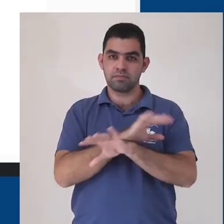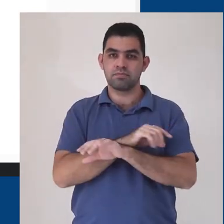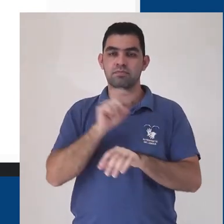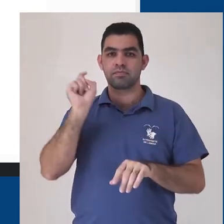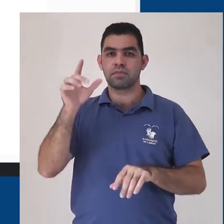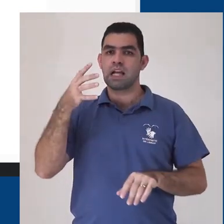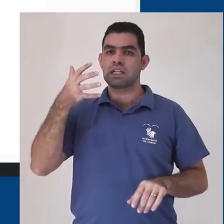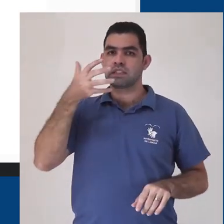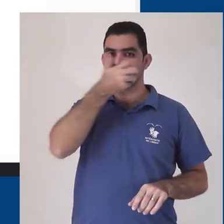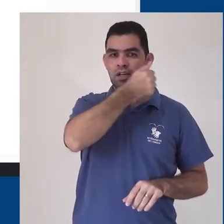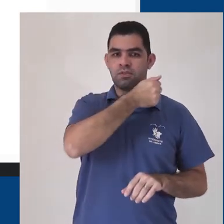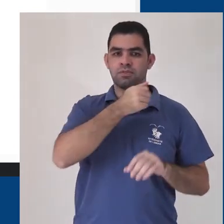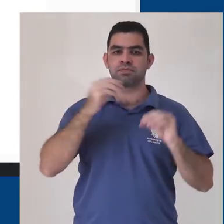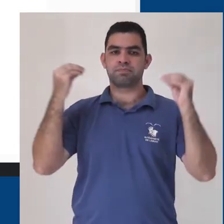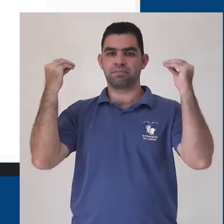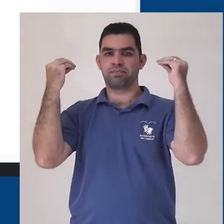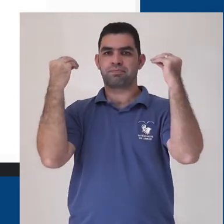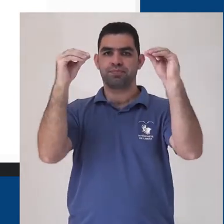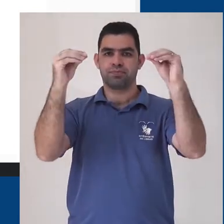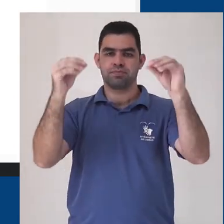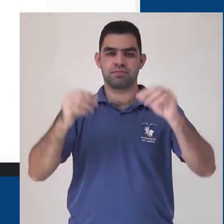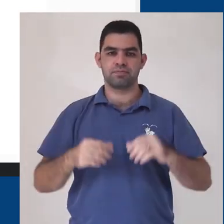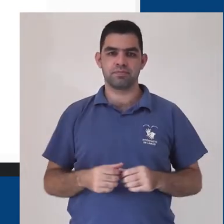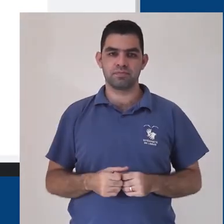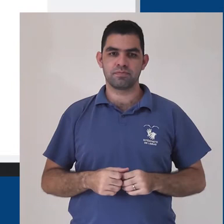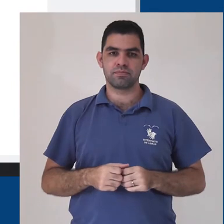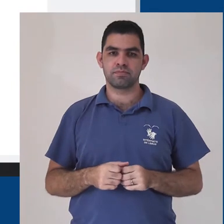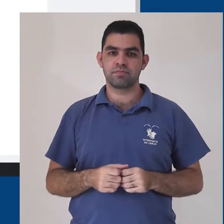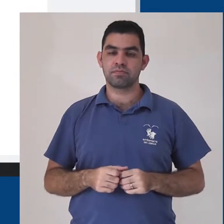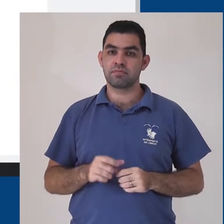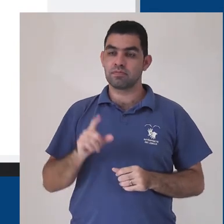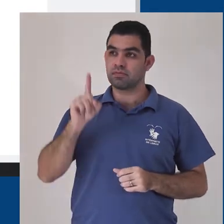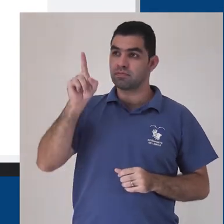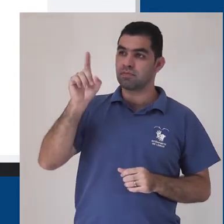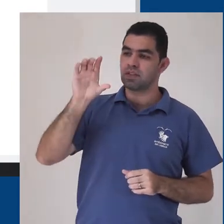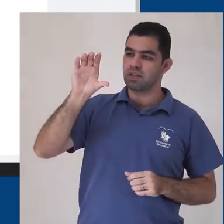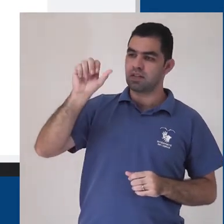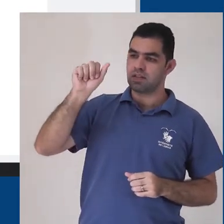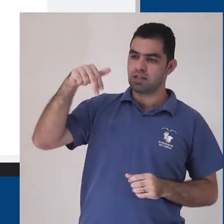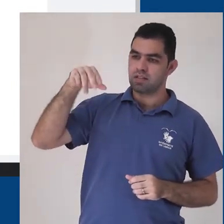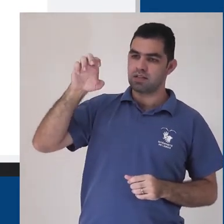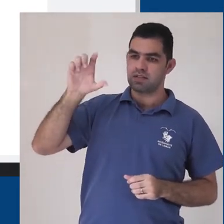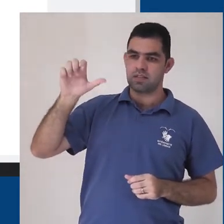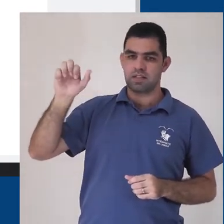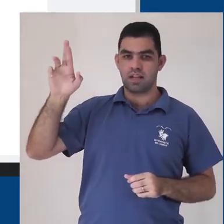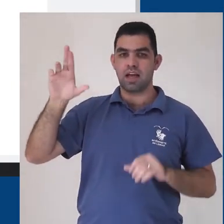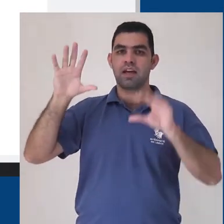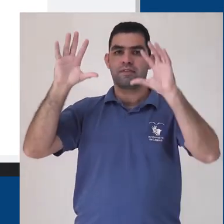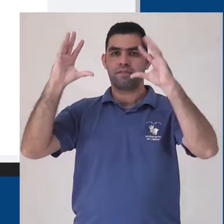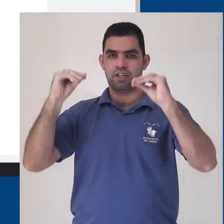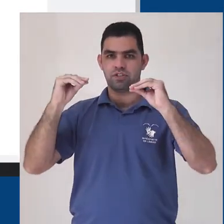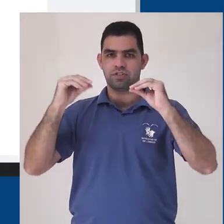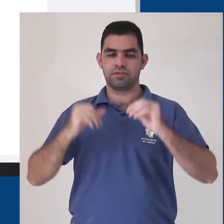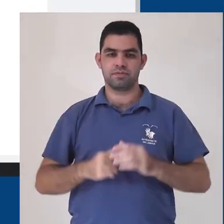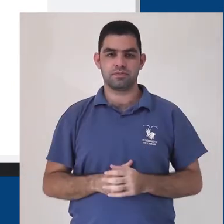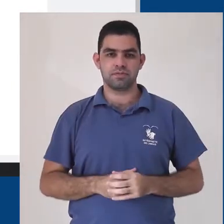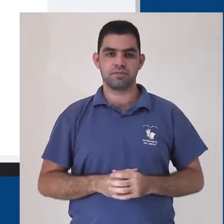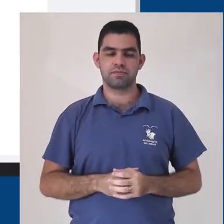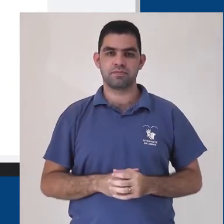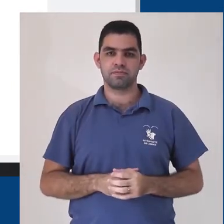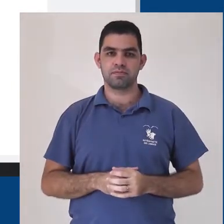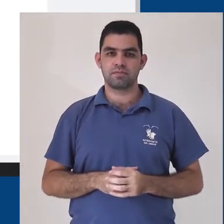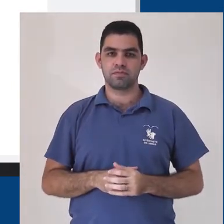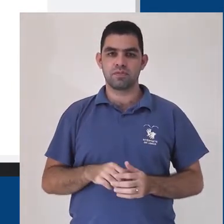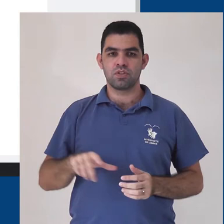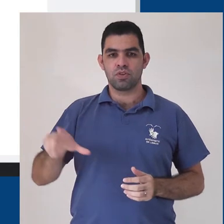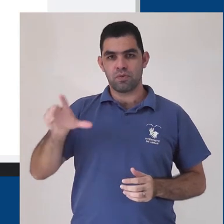e ele estará no seu Jamboard. Para fechar a janela, clique em cancelar. Isso não afetará as notas já criadas. O mouse